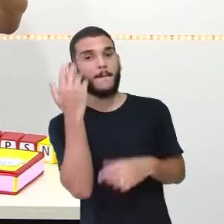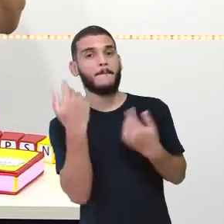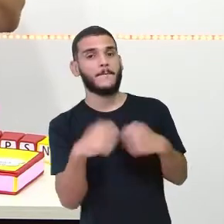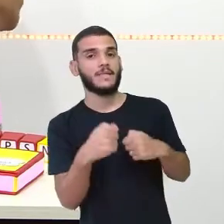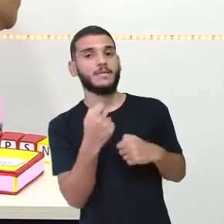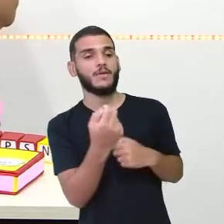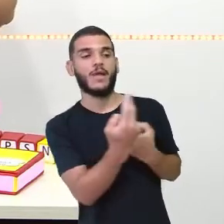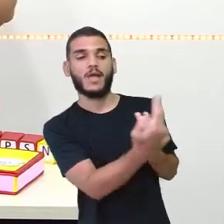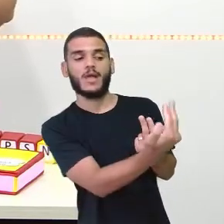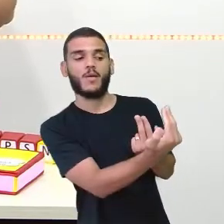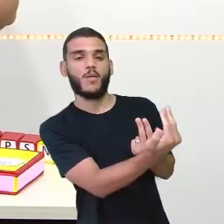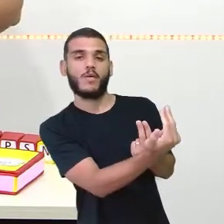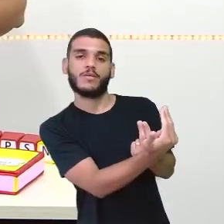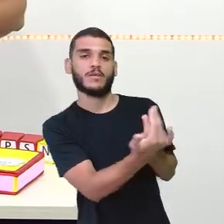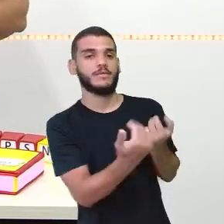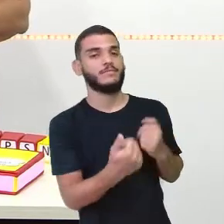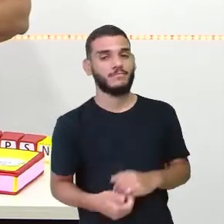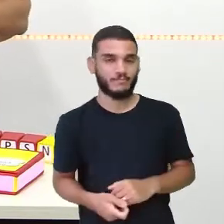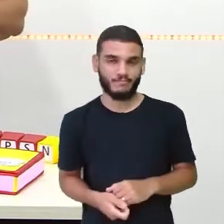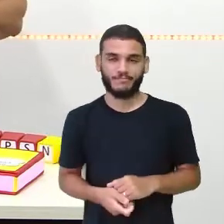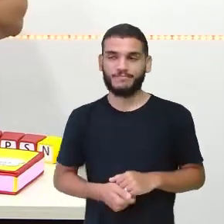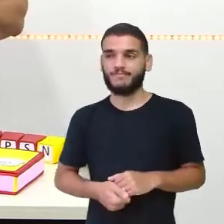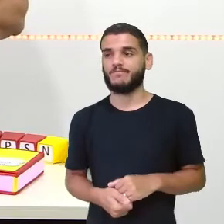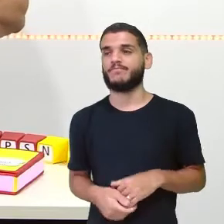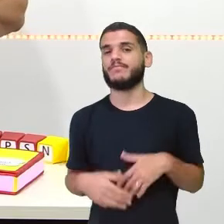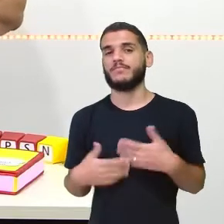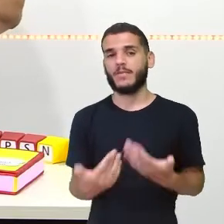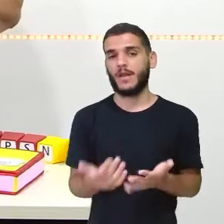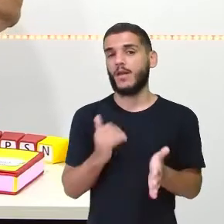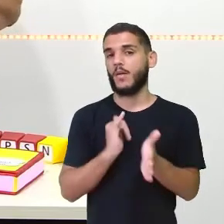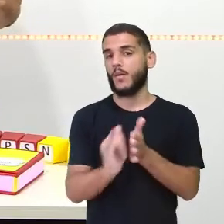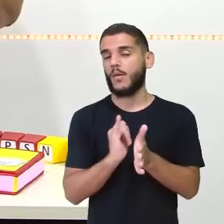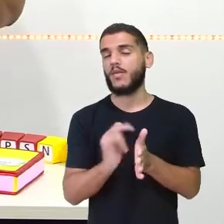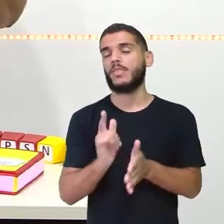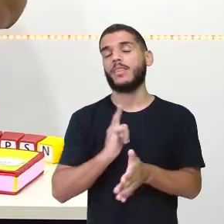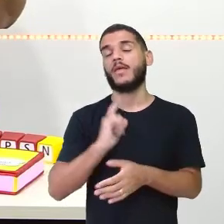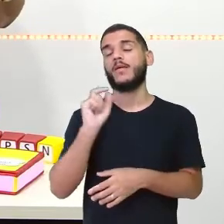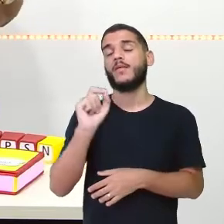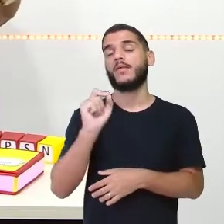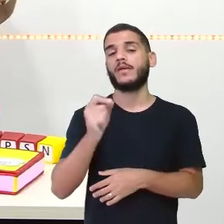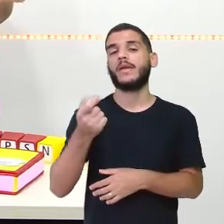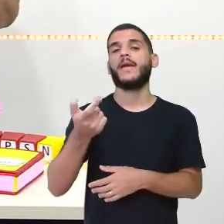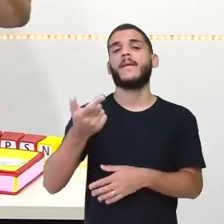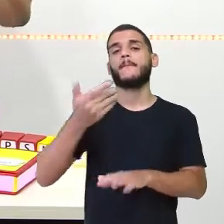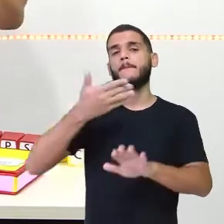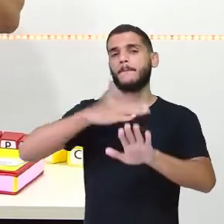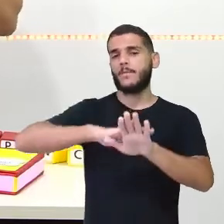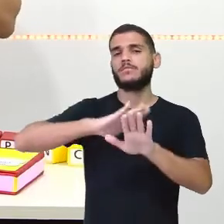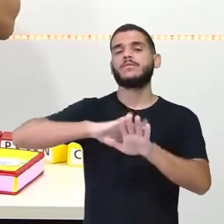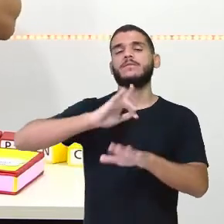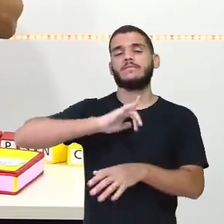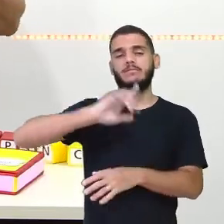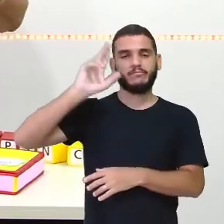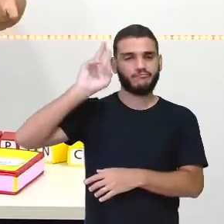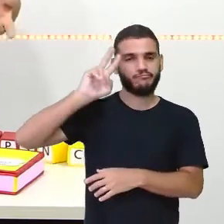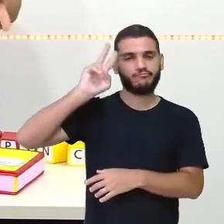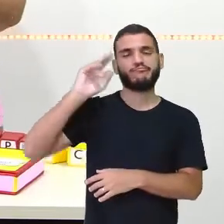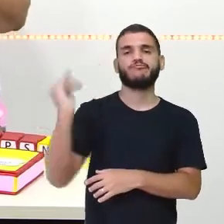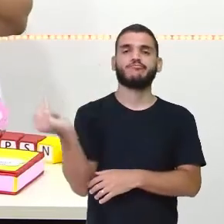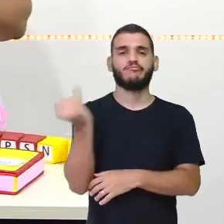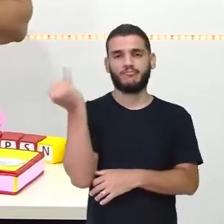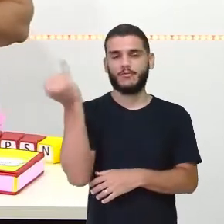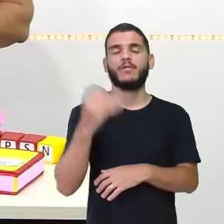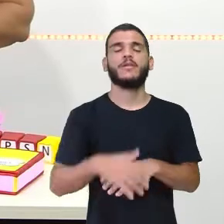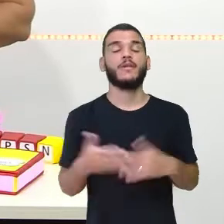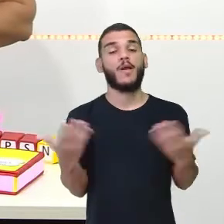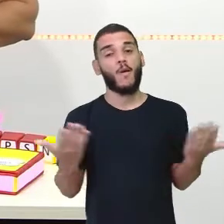gostaria que os outros tratassem a gente. Isso mesmo. Os contos sempre trazem alguma lição para a gente. E o de hoje, da raposa